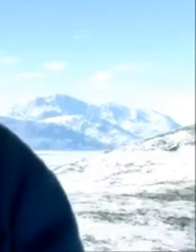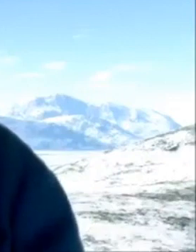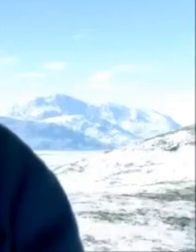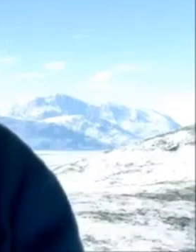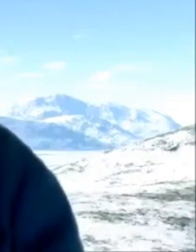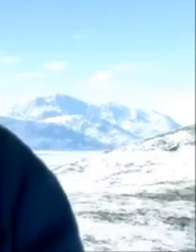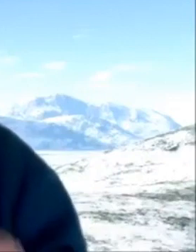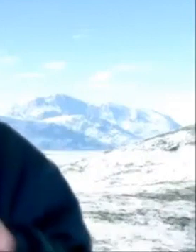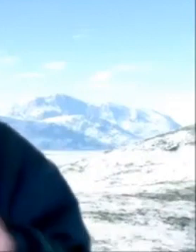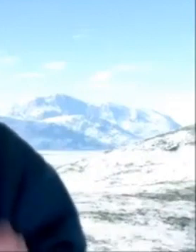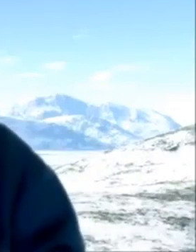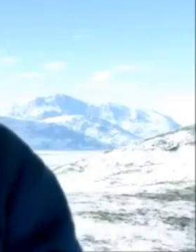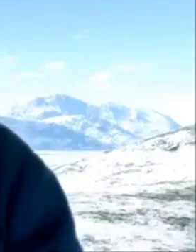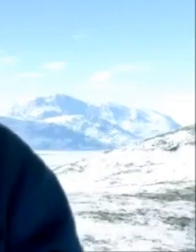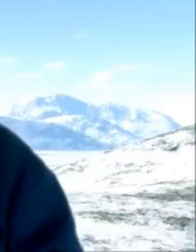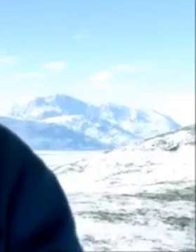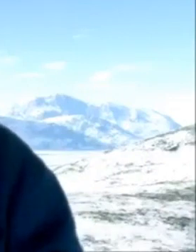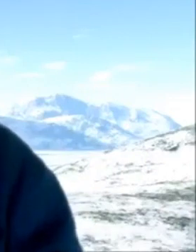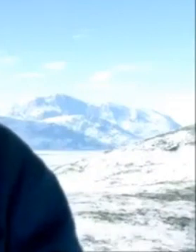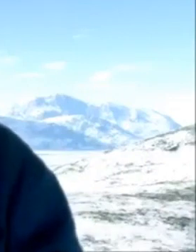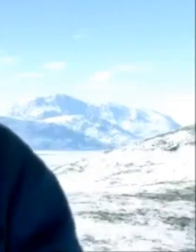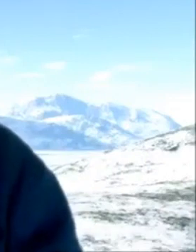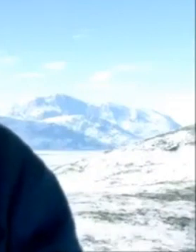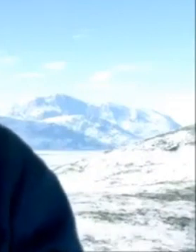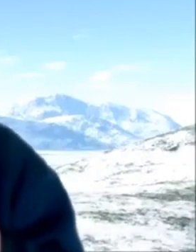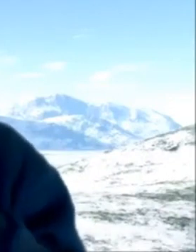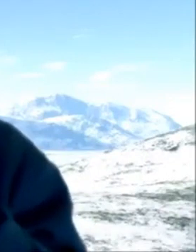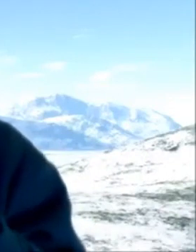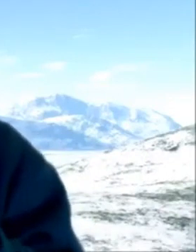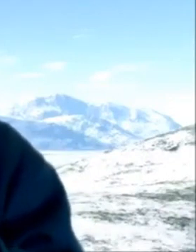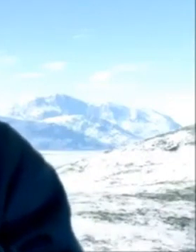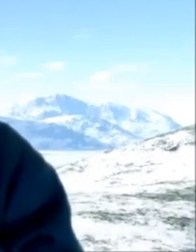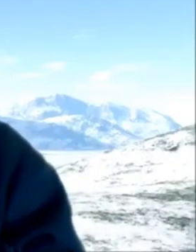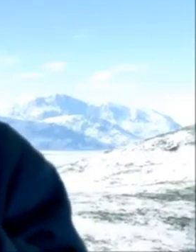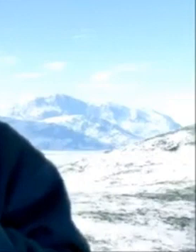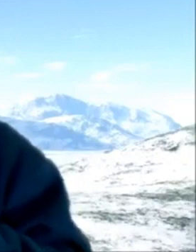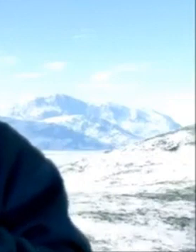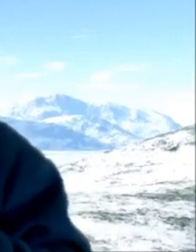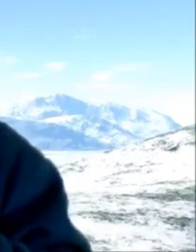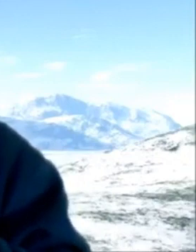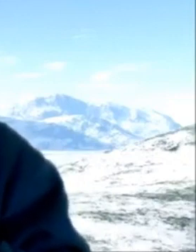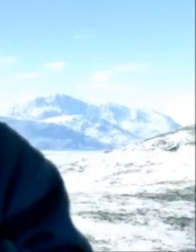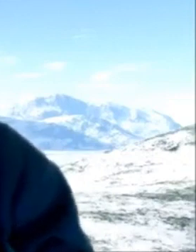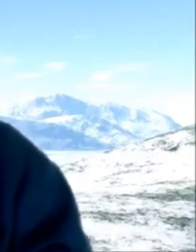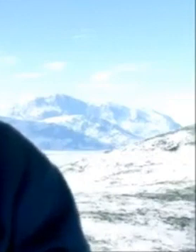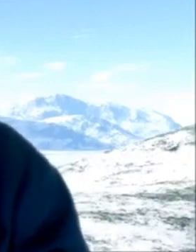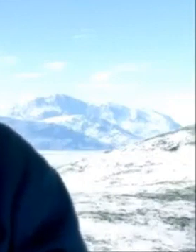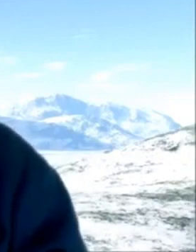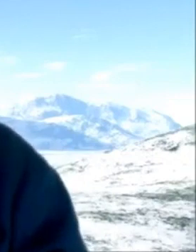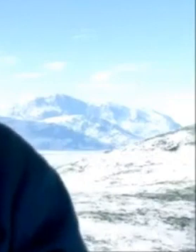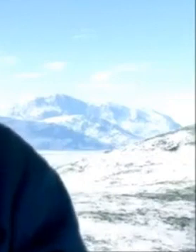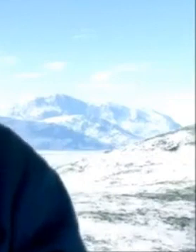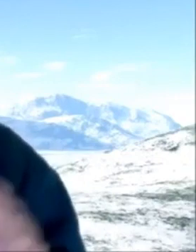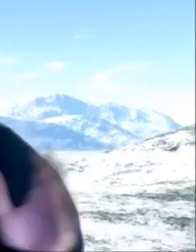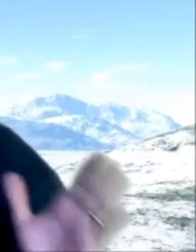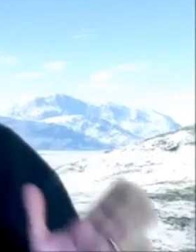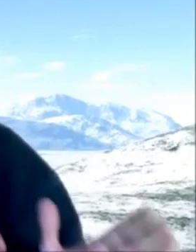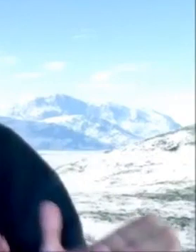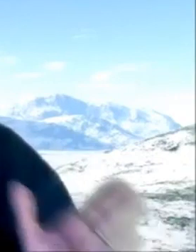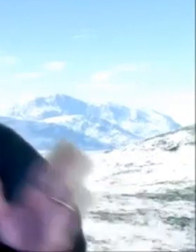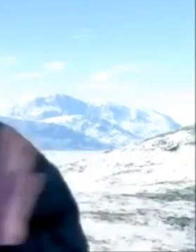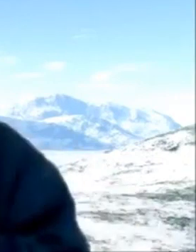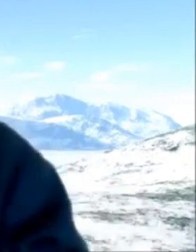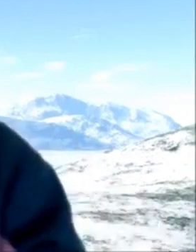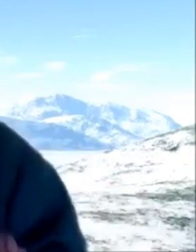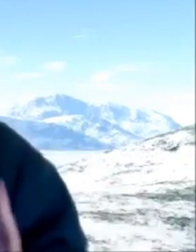local é Toledo e aí o espaço da assinatura lembrando que se você olhar lá no modelinho entre os